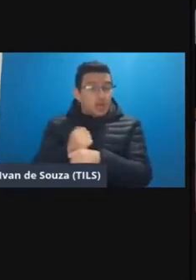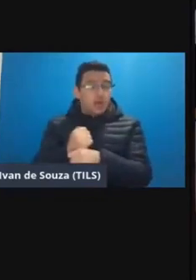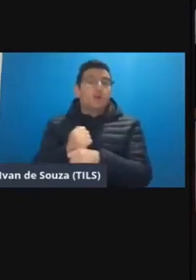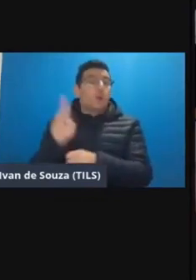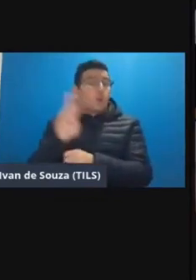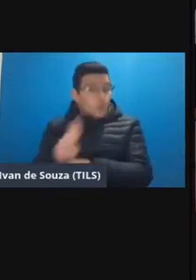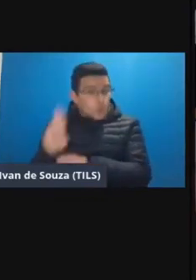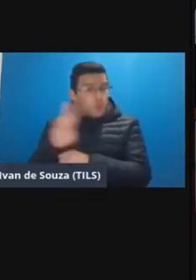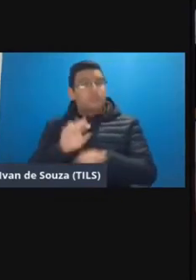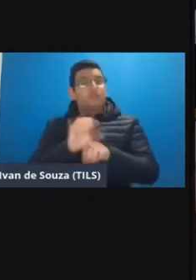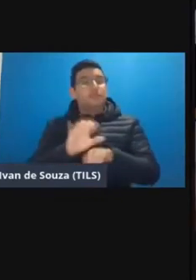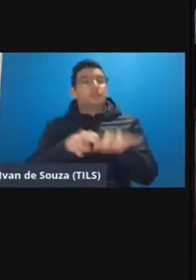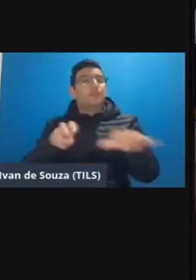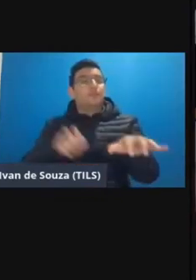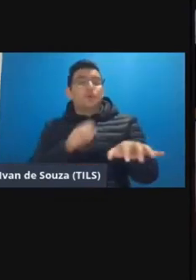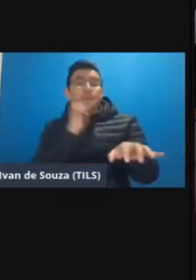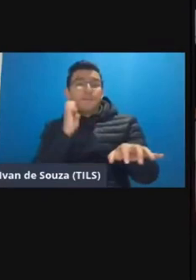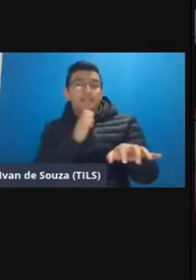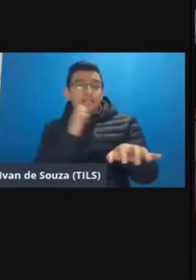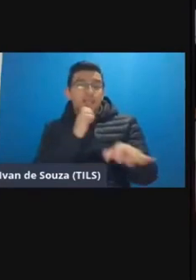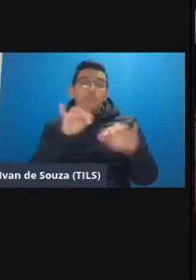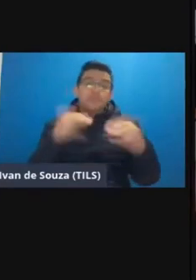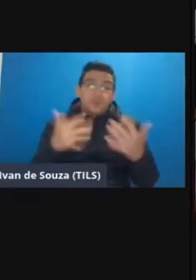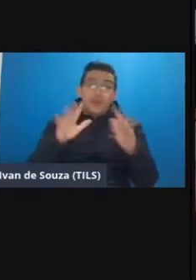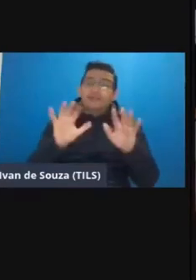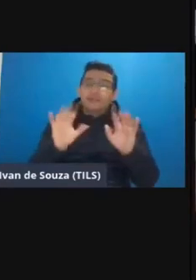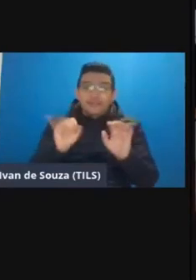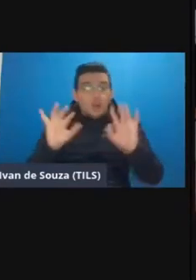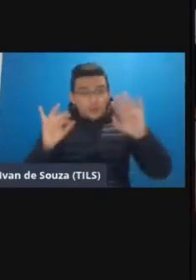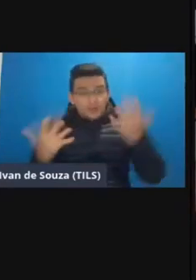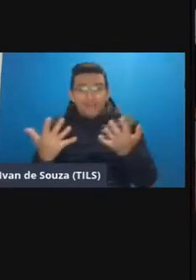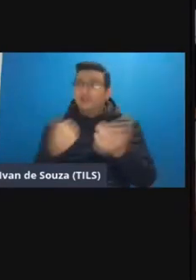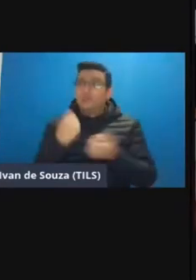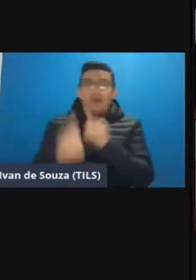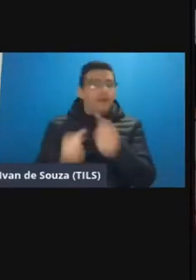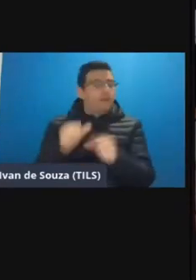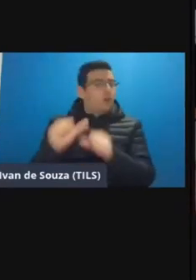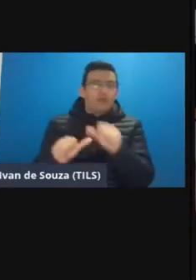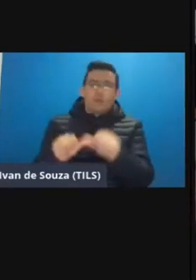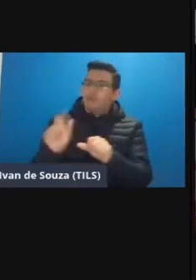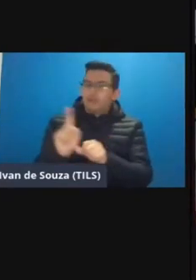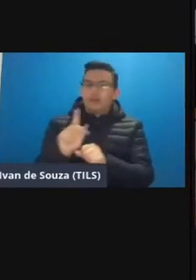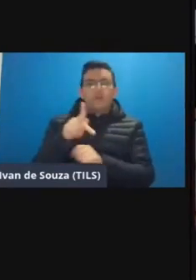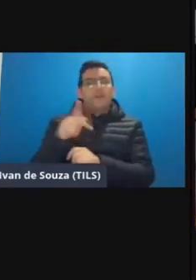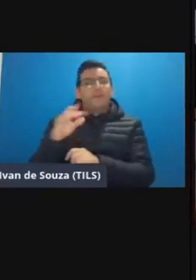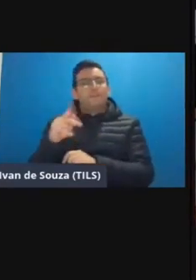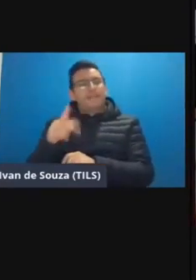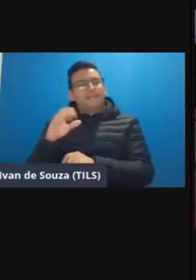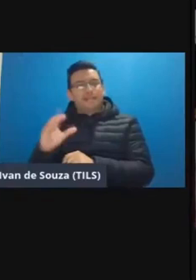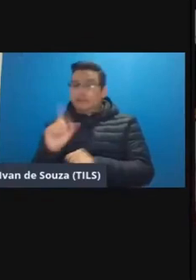esse ensino remoto emergencial então é para uma excepcionalidade sabe Ana isso não está mudando o PPC né o